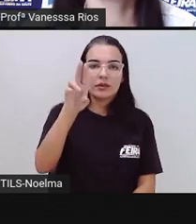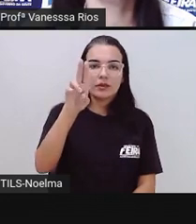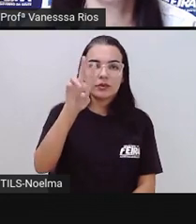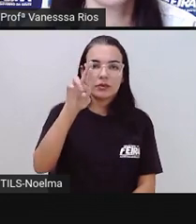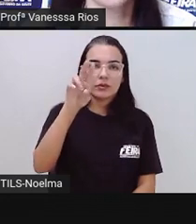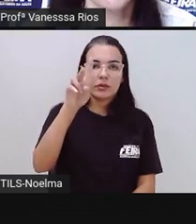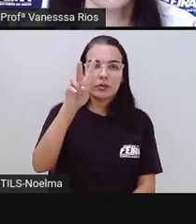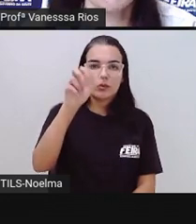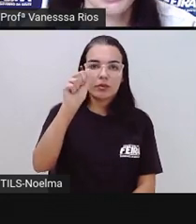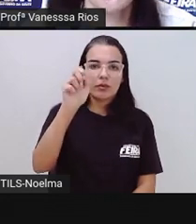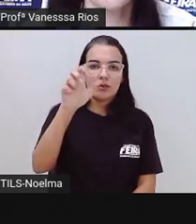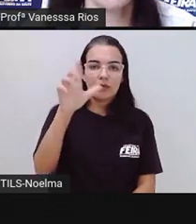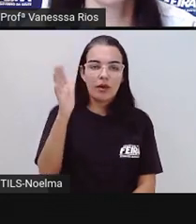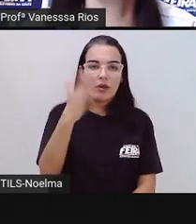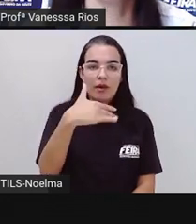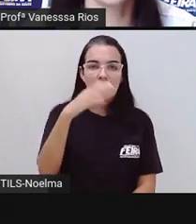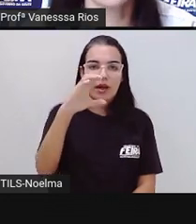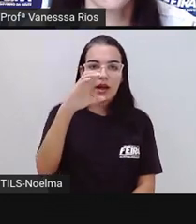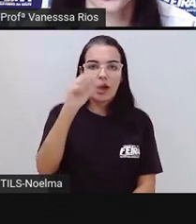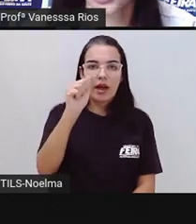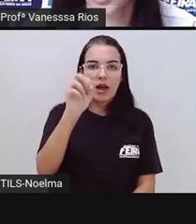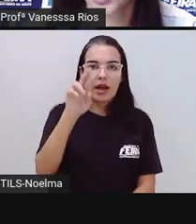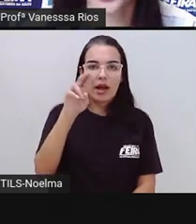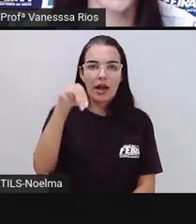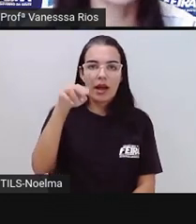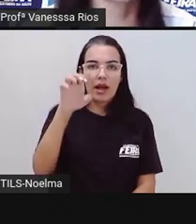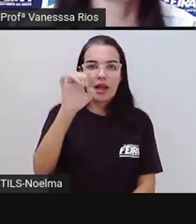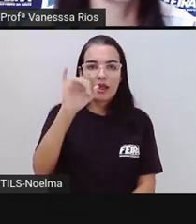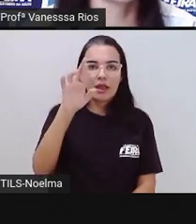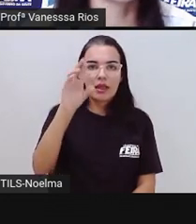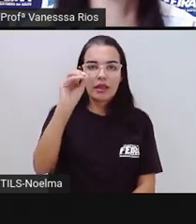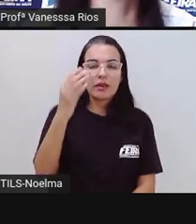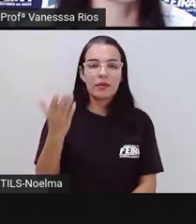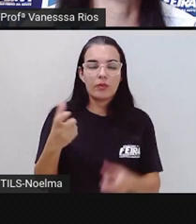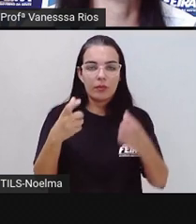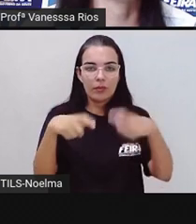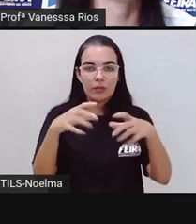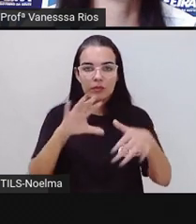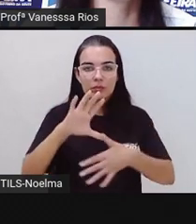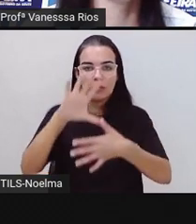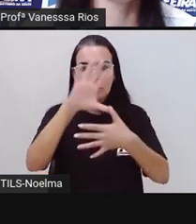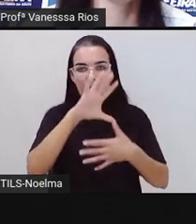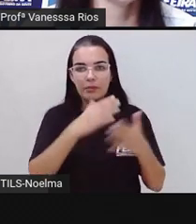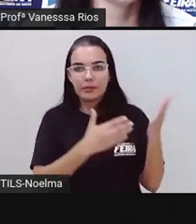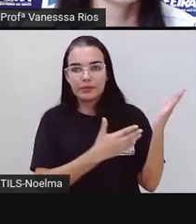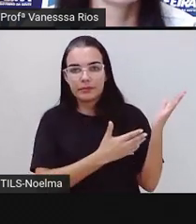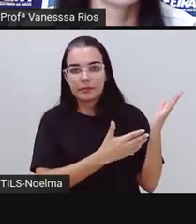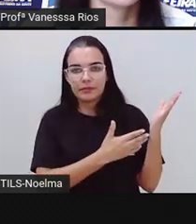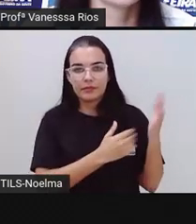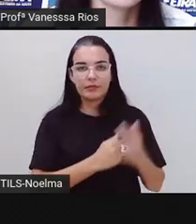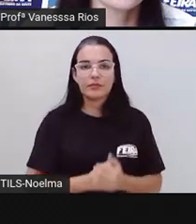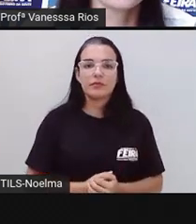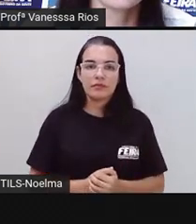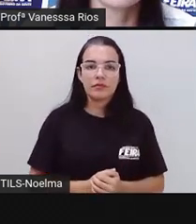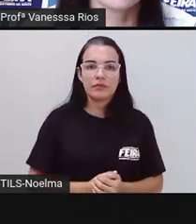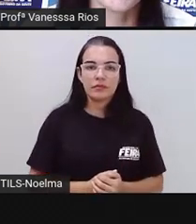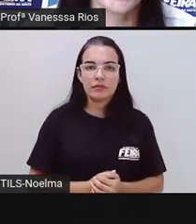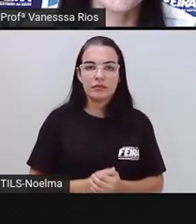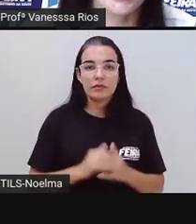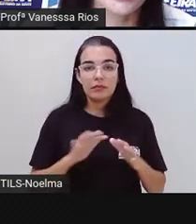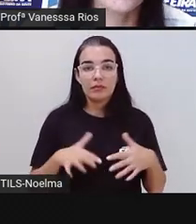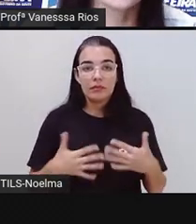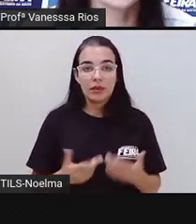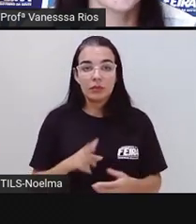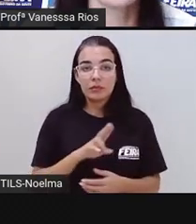também mostra no mapa onde esse distrito está localizado. Governador João Durval